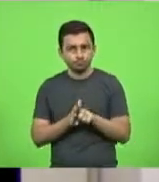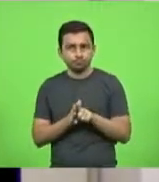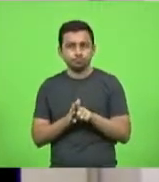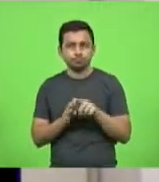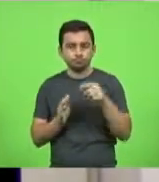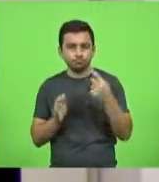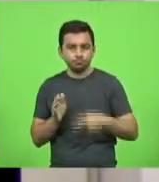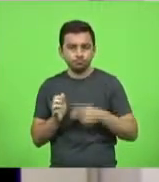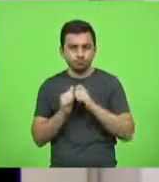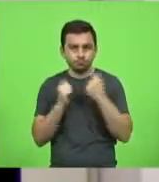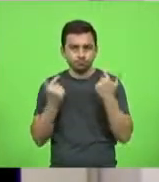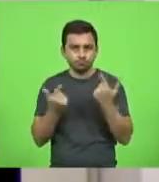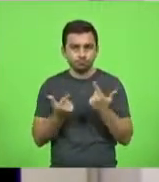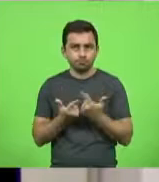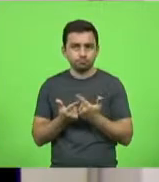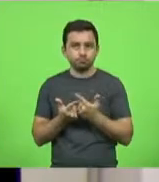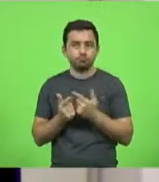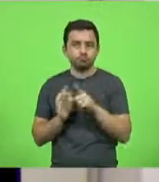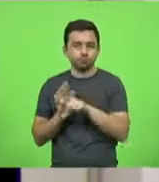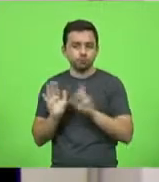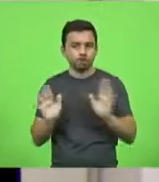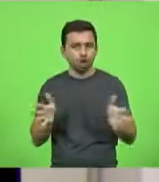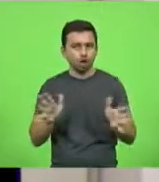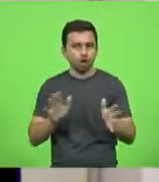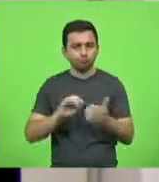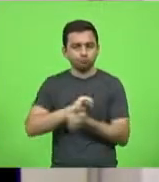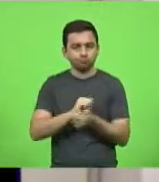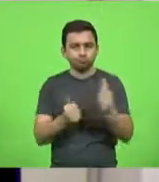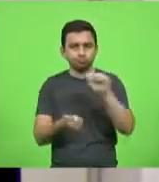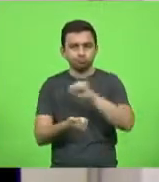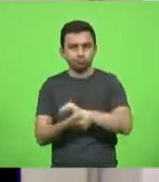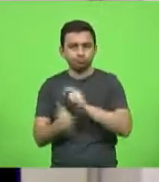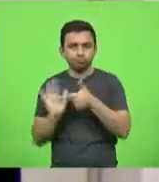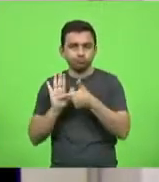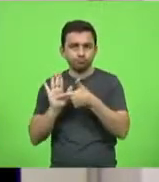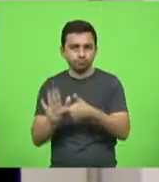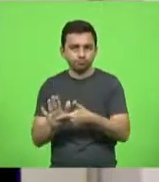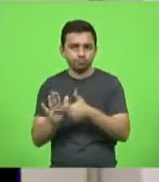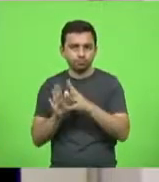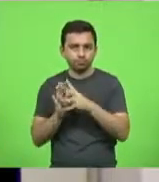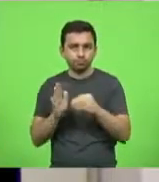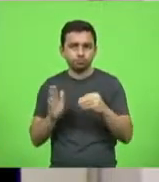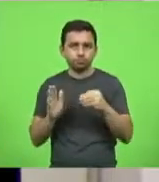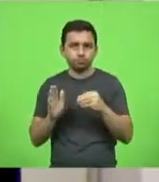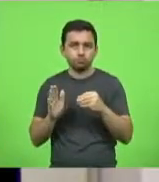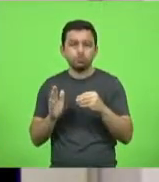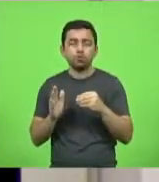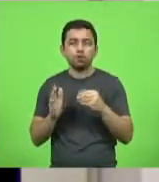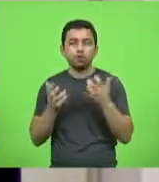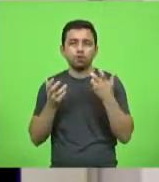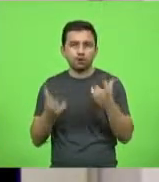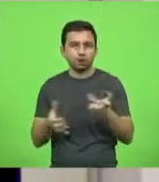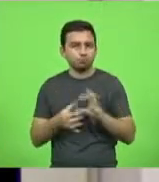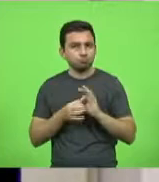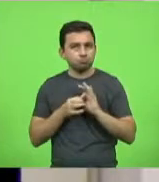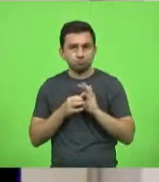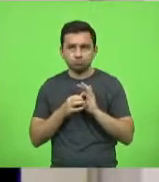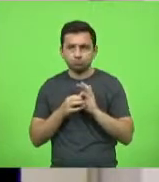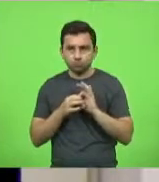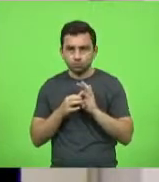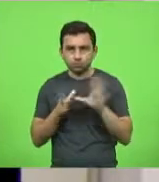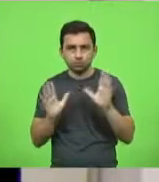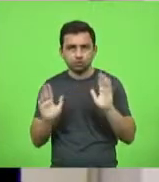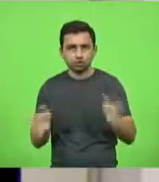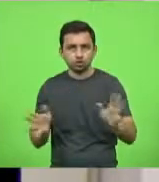já estaria adequando o modelo de indicação, que estaria disponível para todos os deputados no